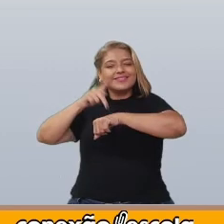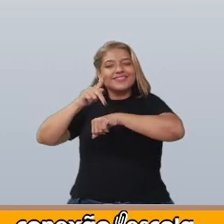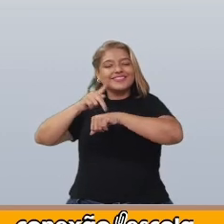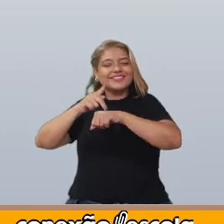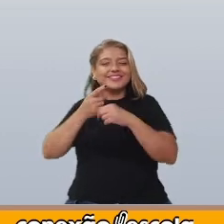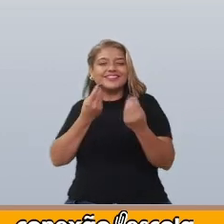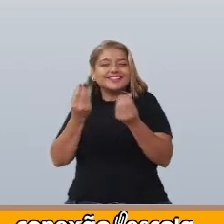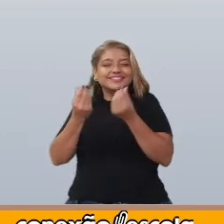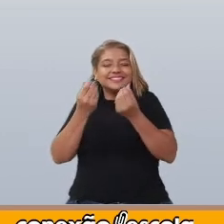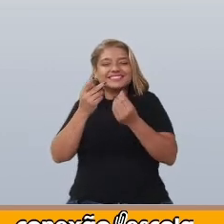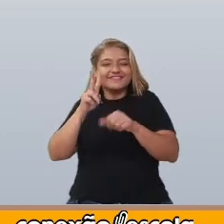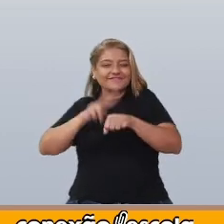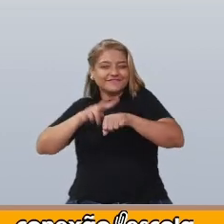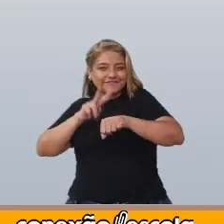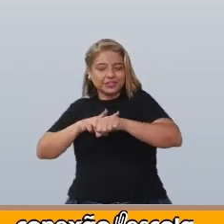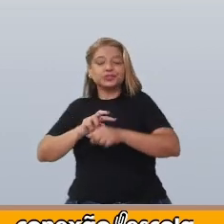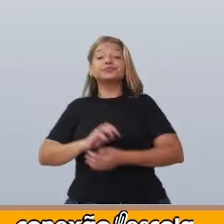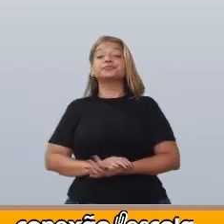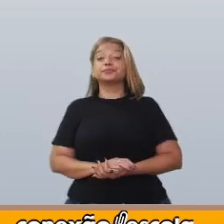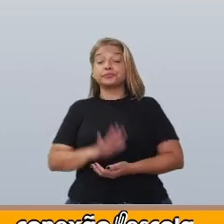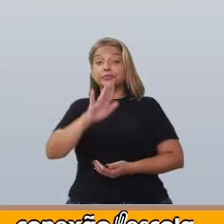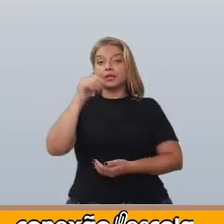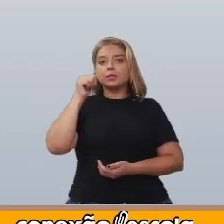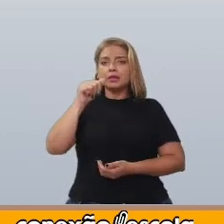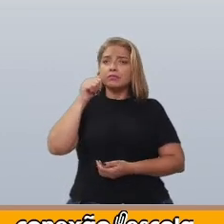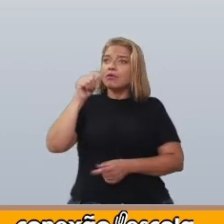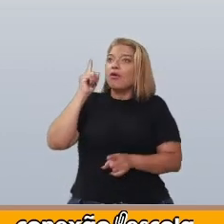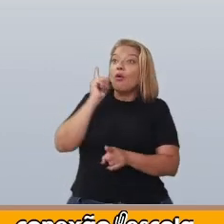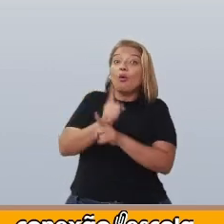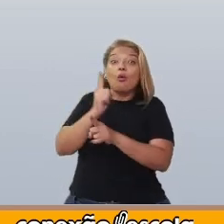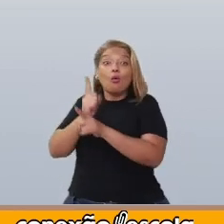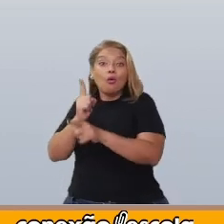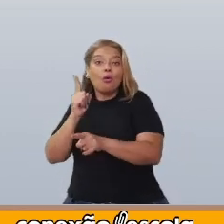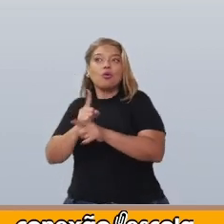Depois, a menina encontra os corvos.